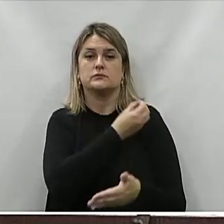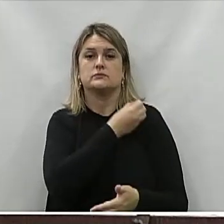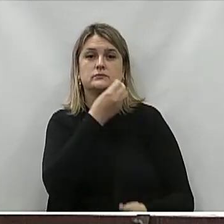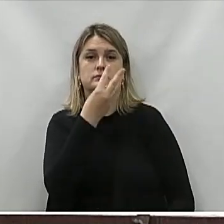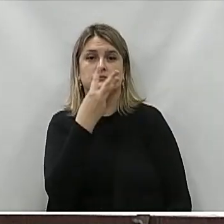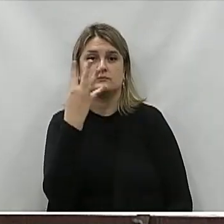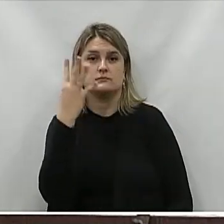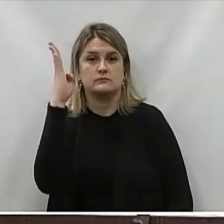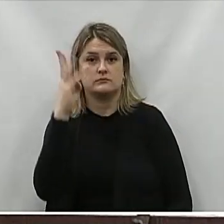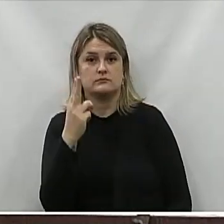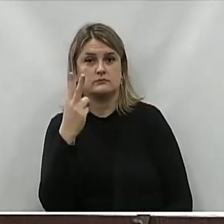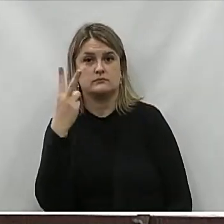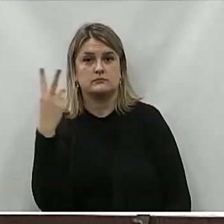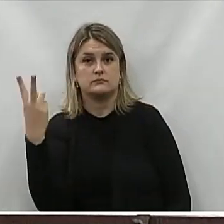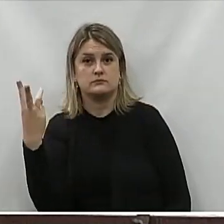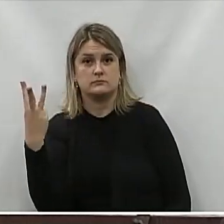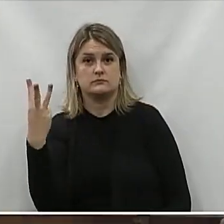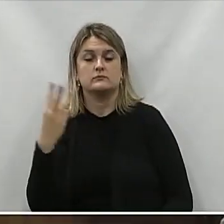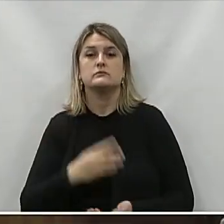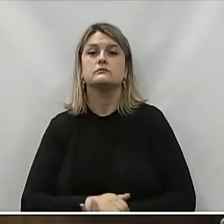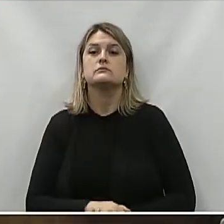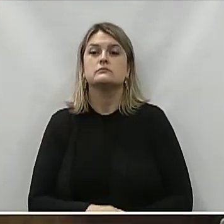número 34 De 2023